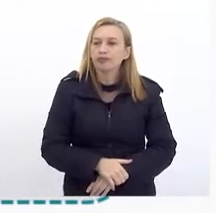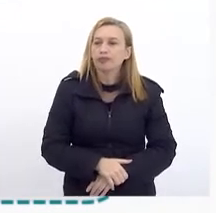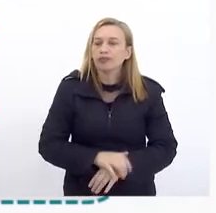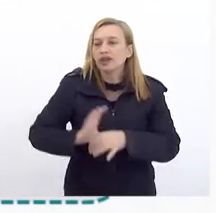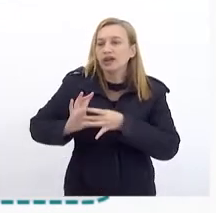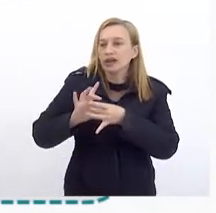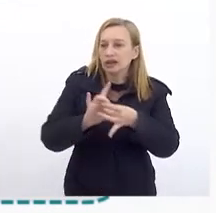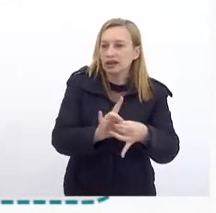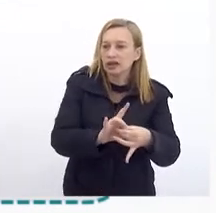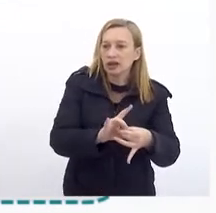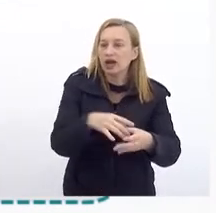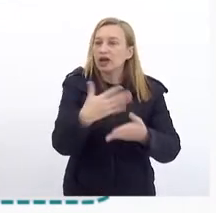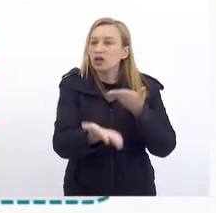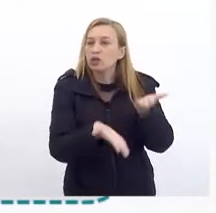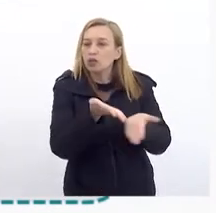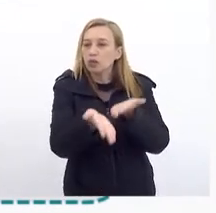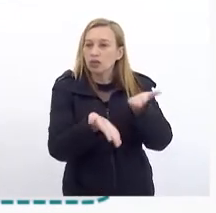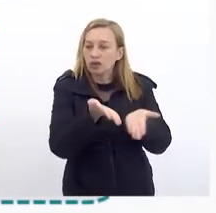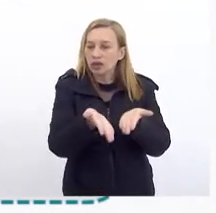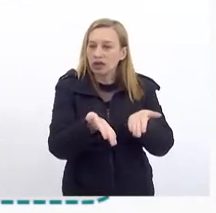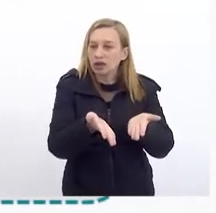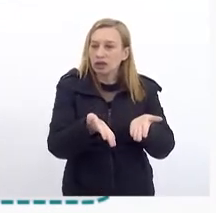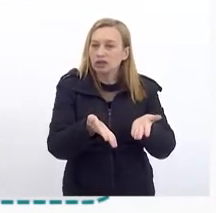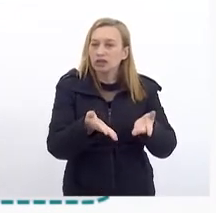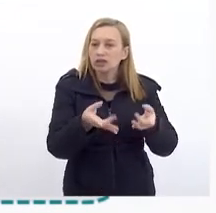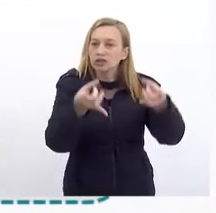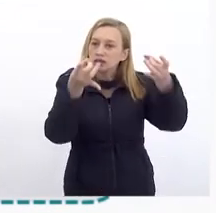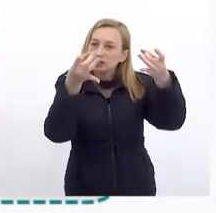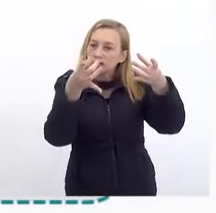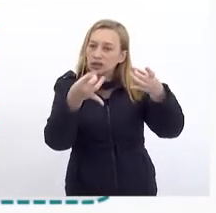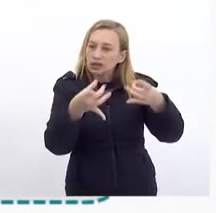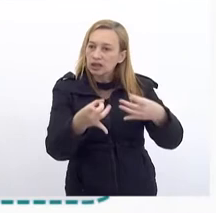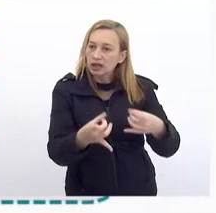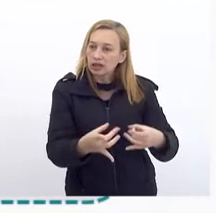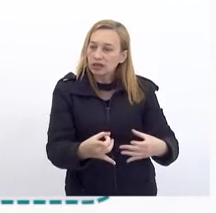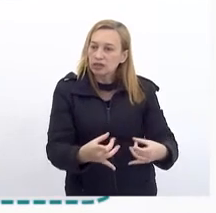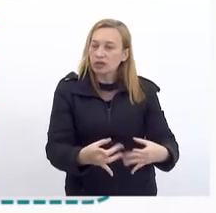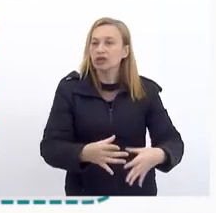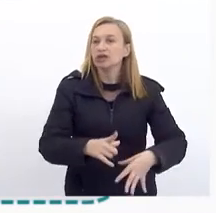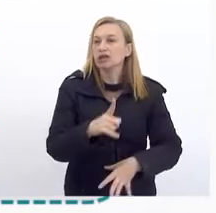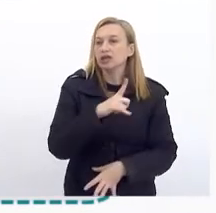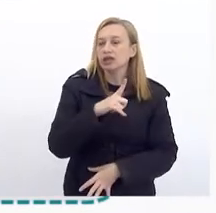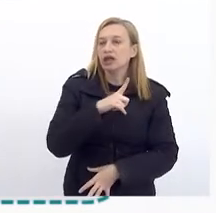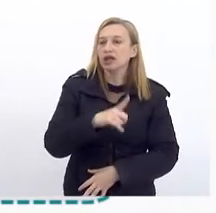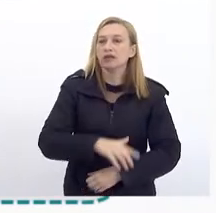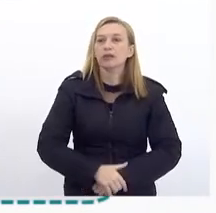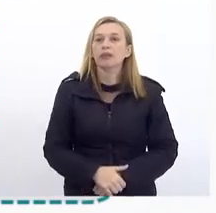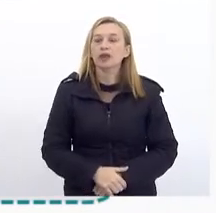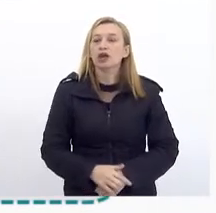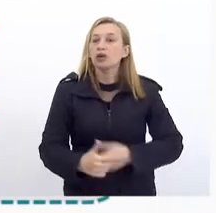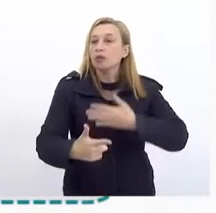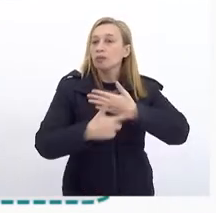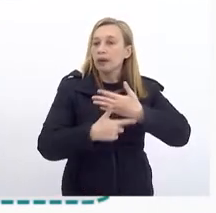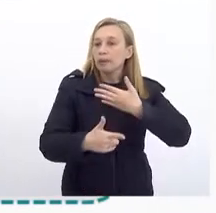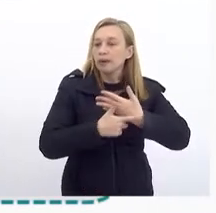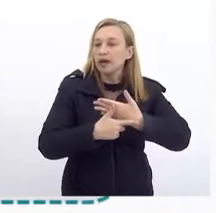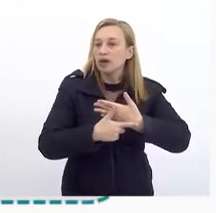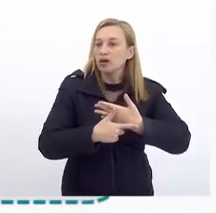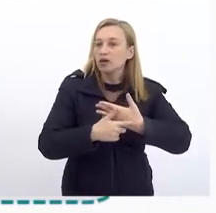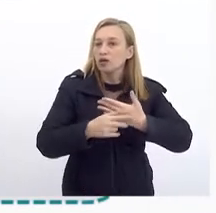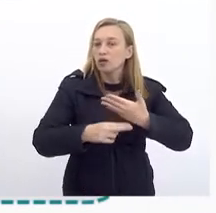Consolidar e tratar os dados De uma maneira que a gente tenha Um Por exemplo O papel higiênico